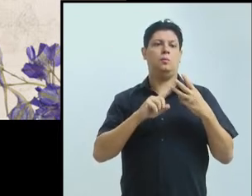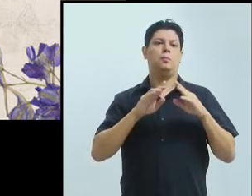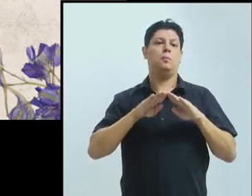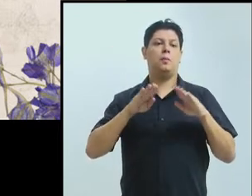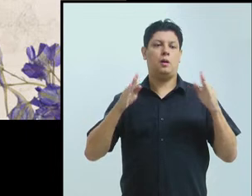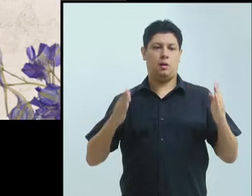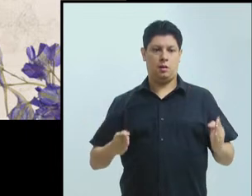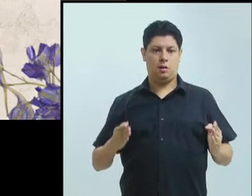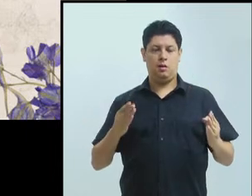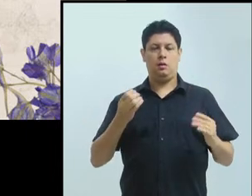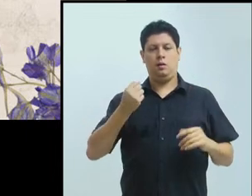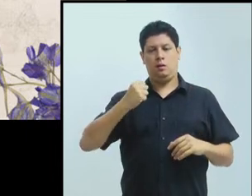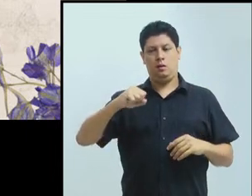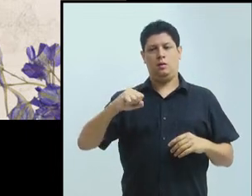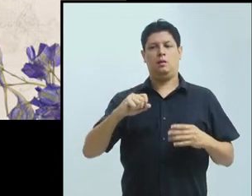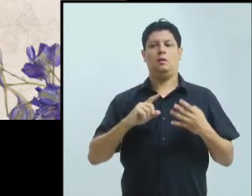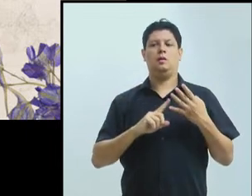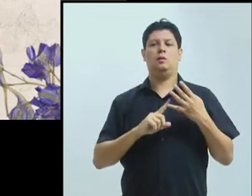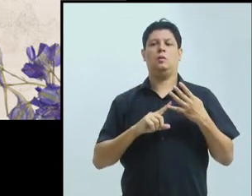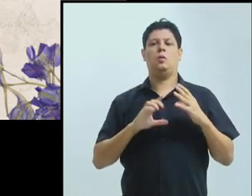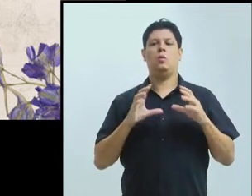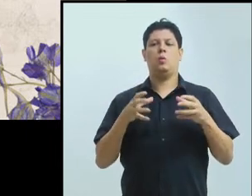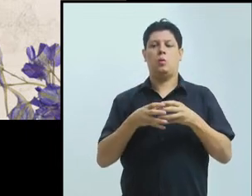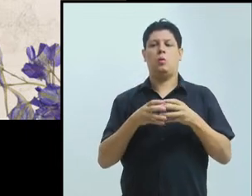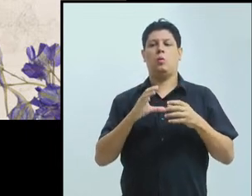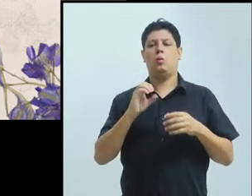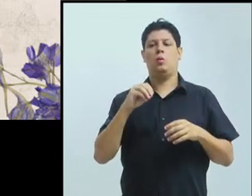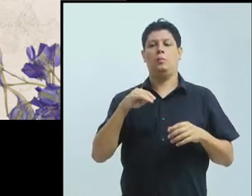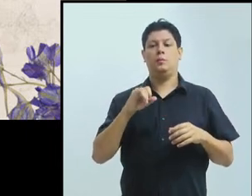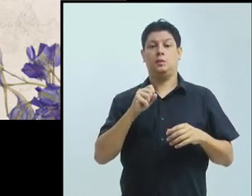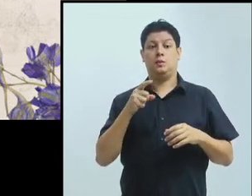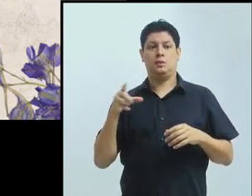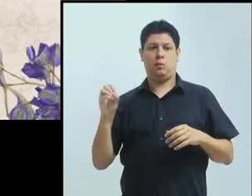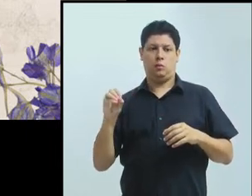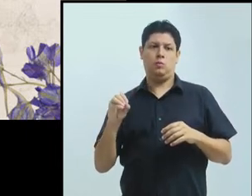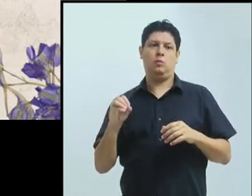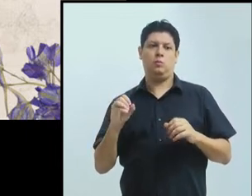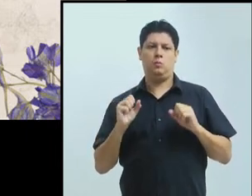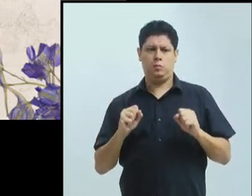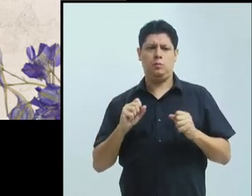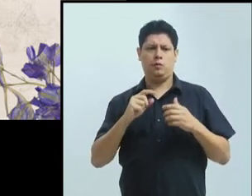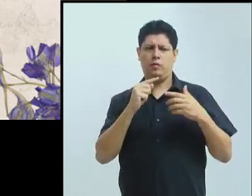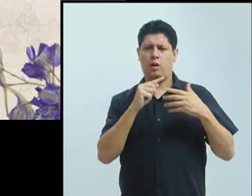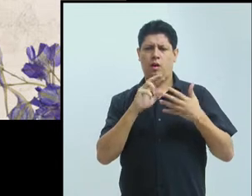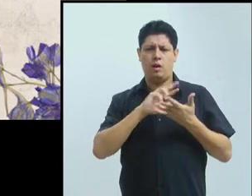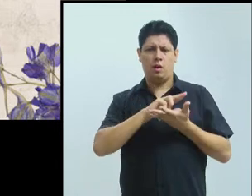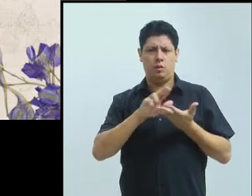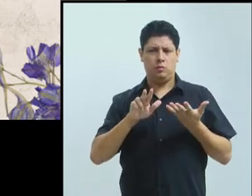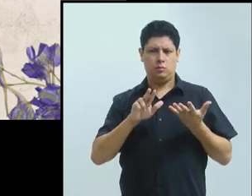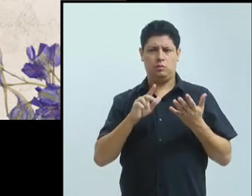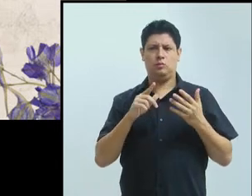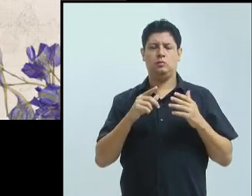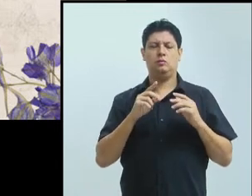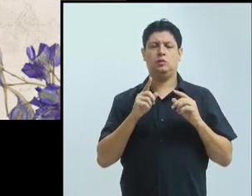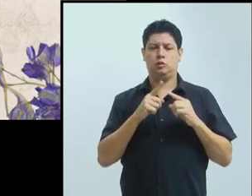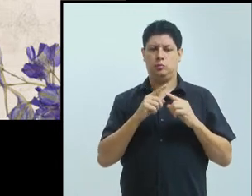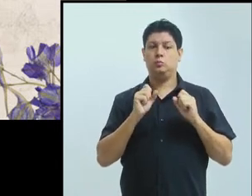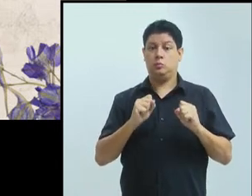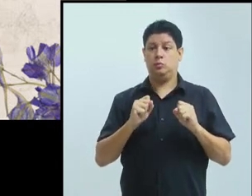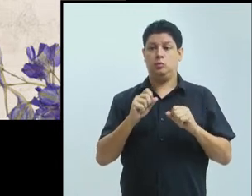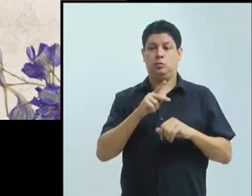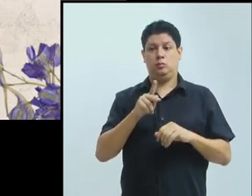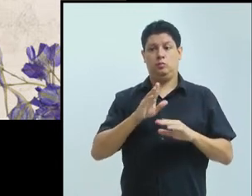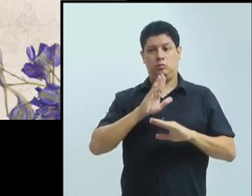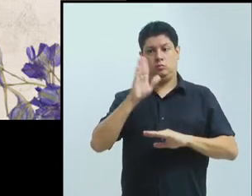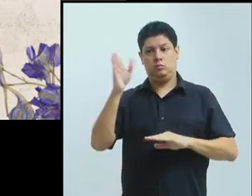E, então, acredito que o convite me foi feito porque, recentemente, nós fizemos